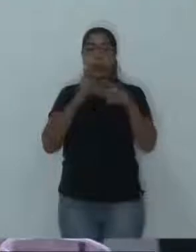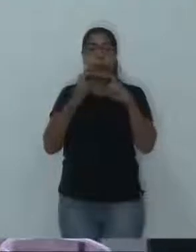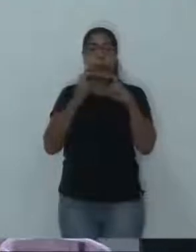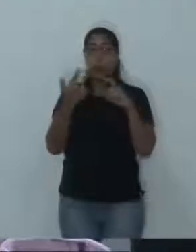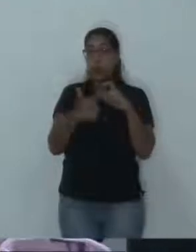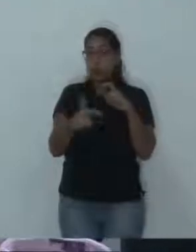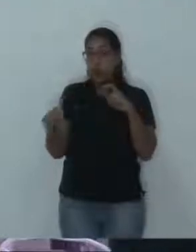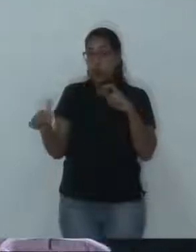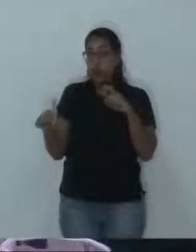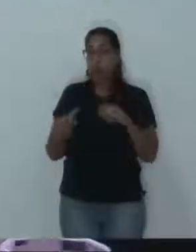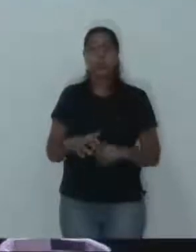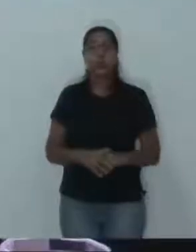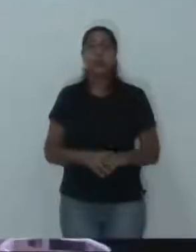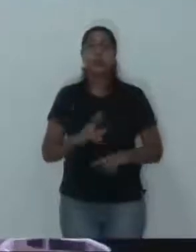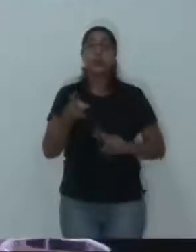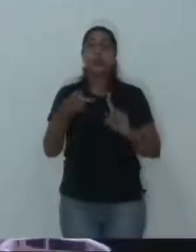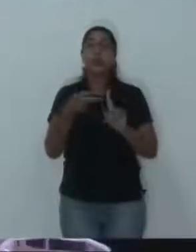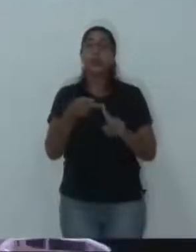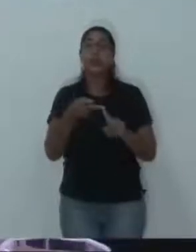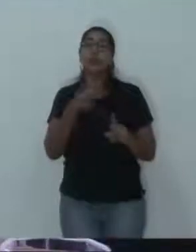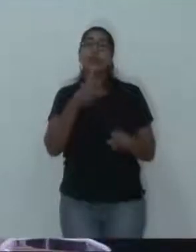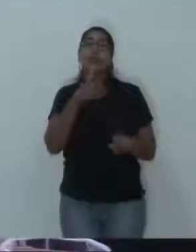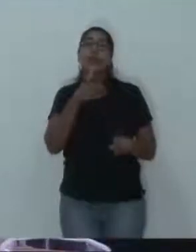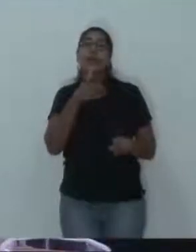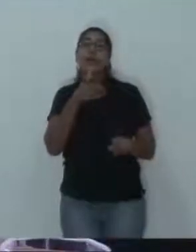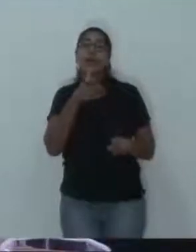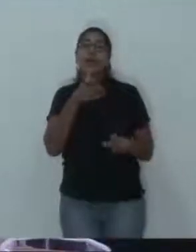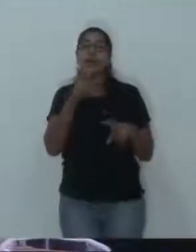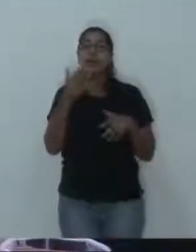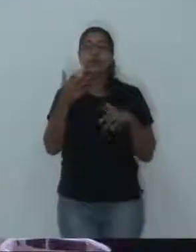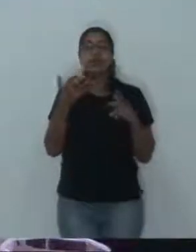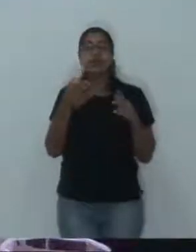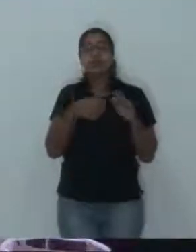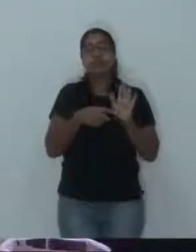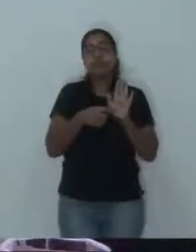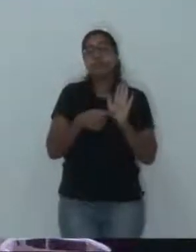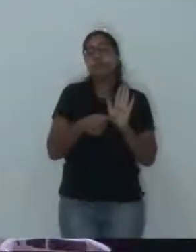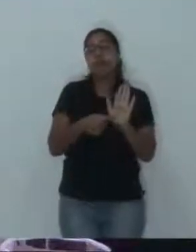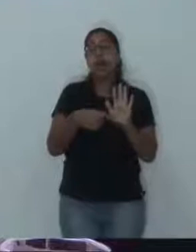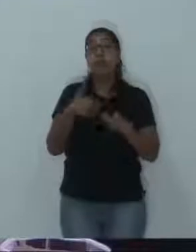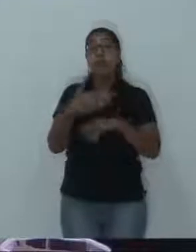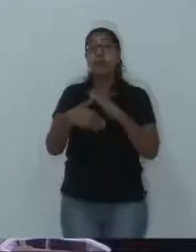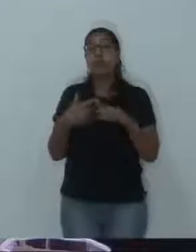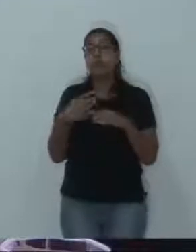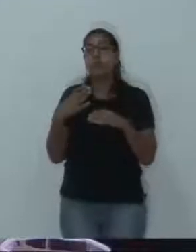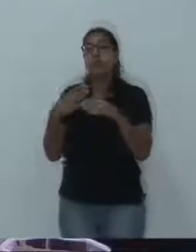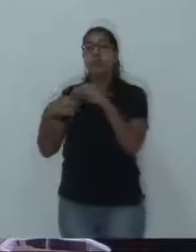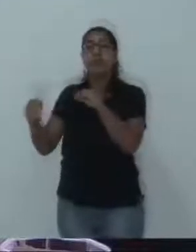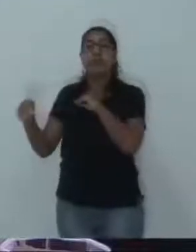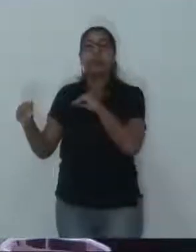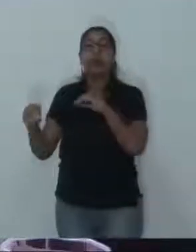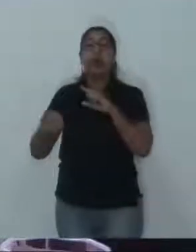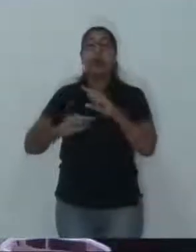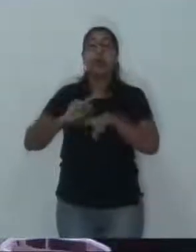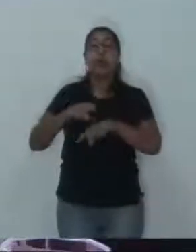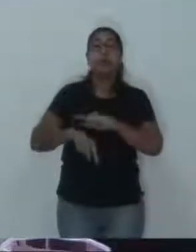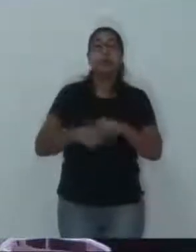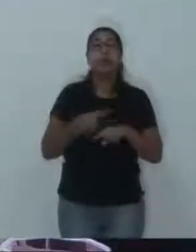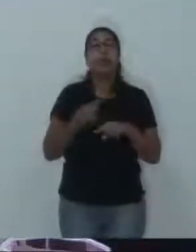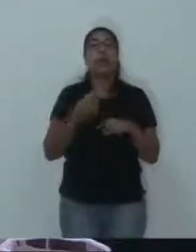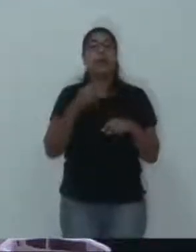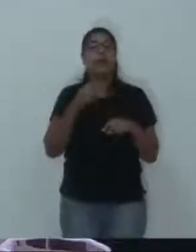na questão da água, e foi embora. E de outra, do pãozinho,